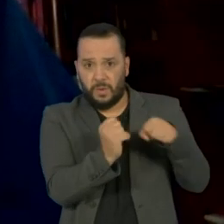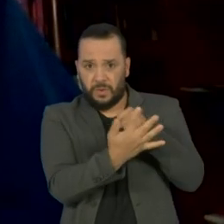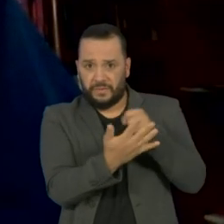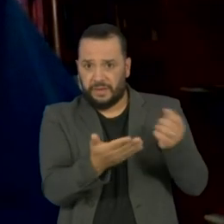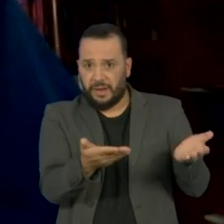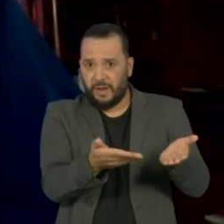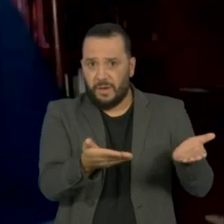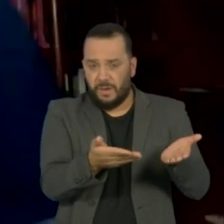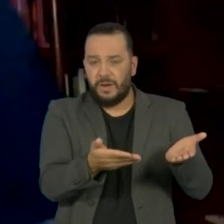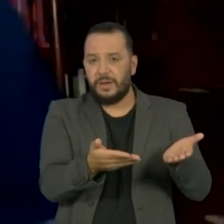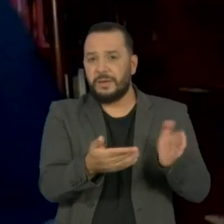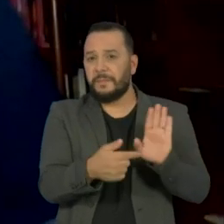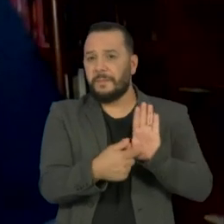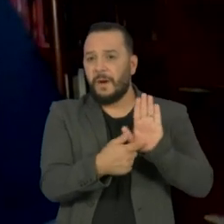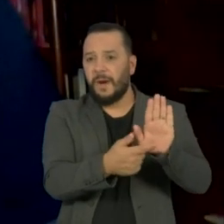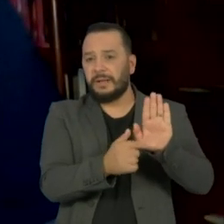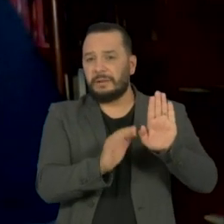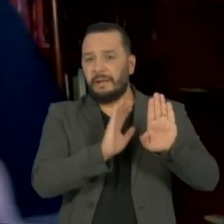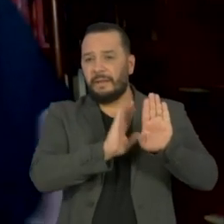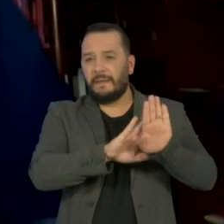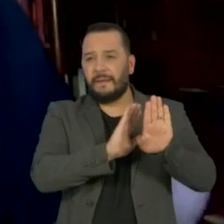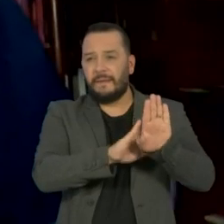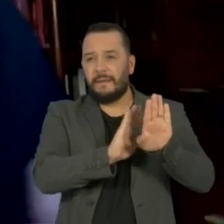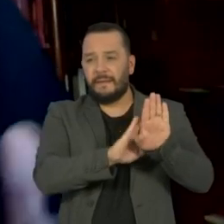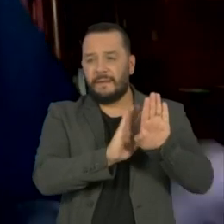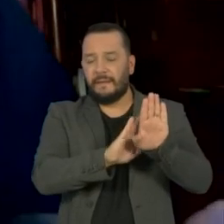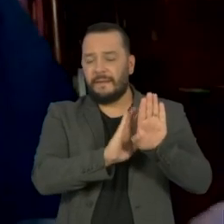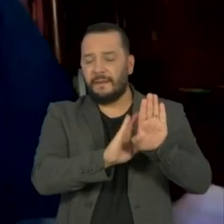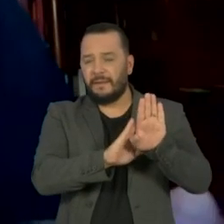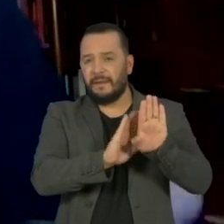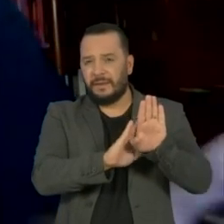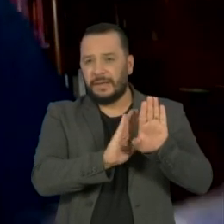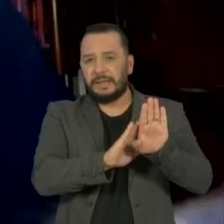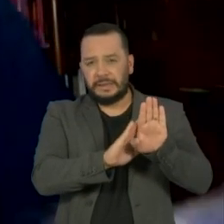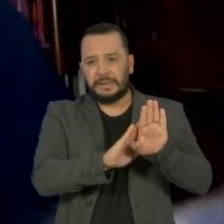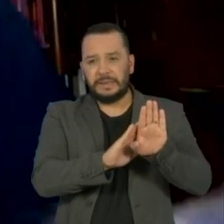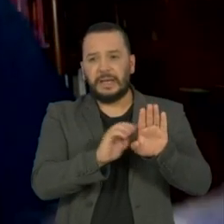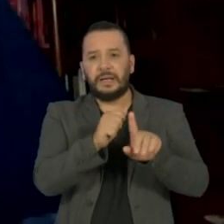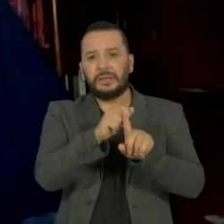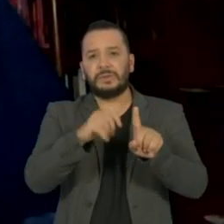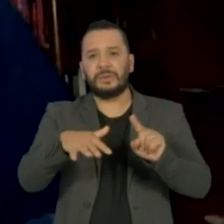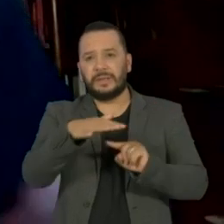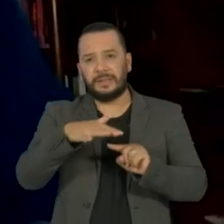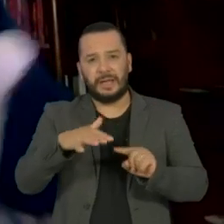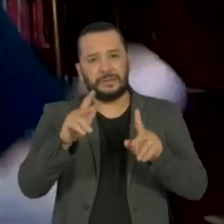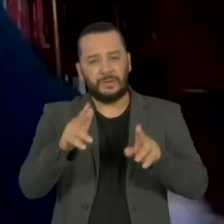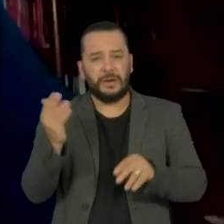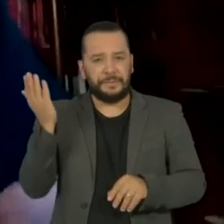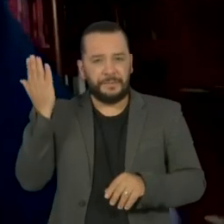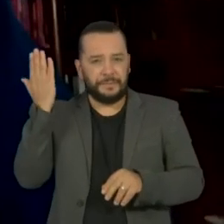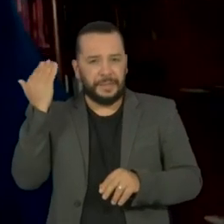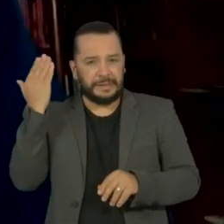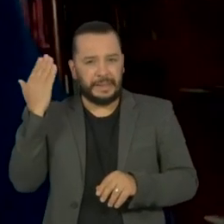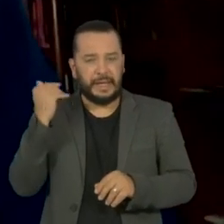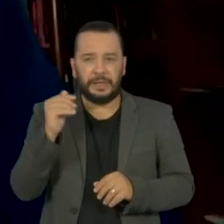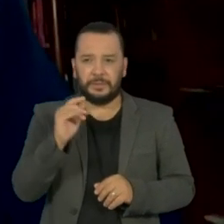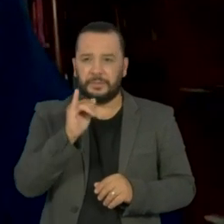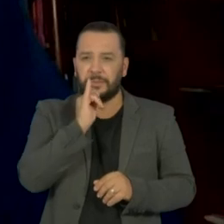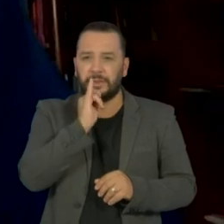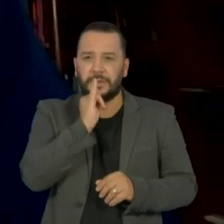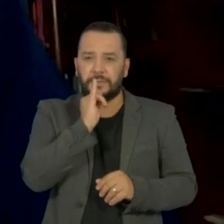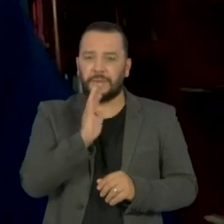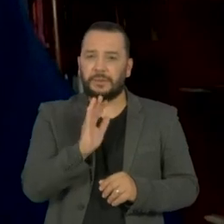no fundo, revela certos estados de mundo que já estavam antes, né? Por exemplo, essa oposição